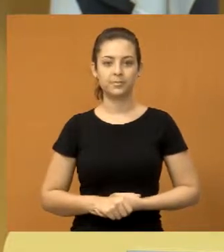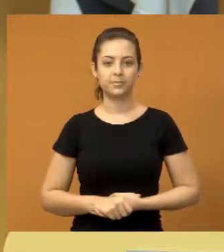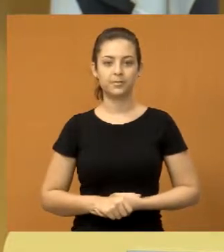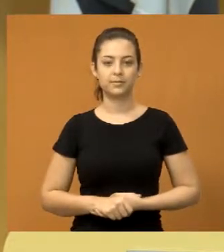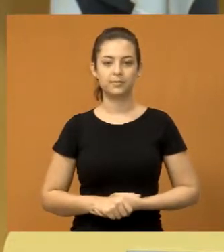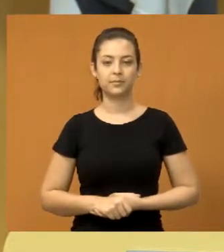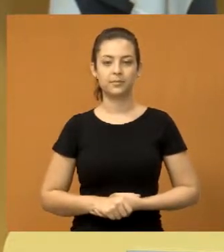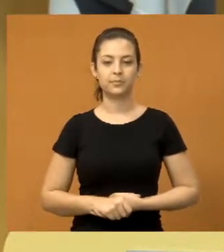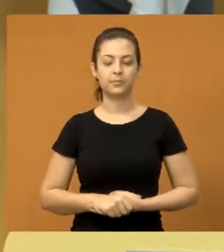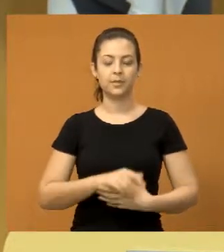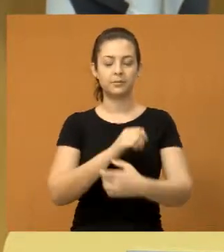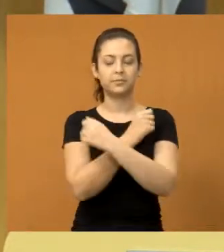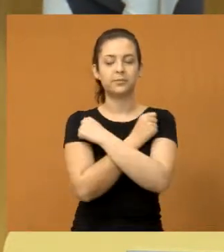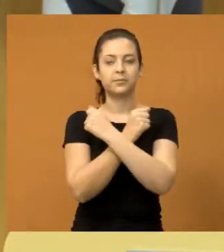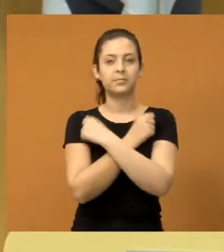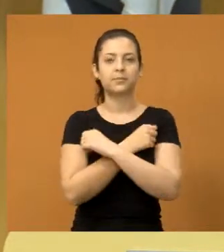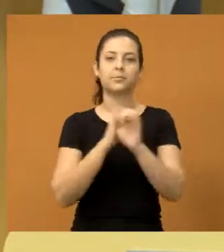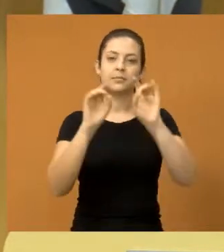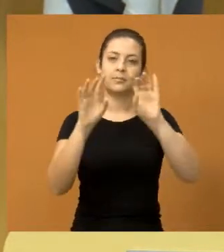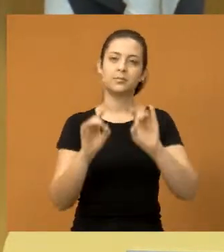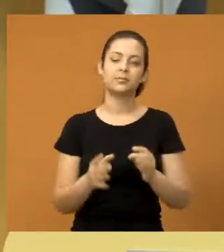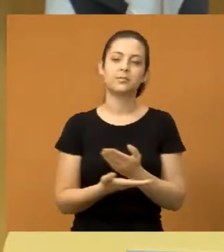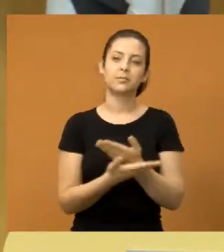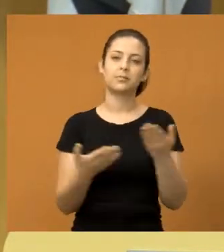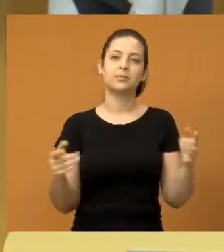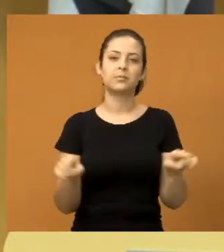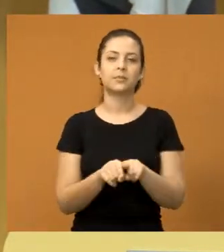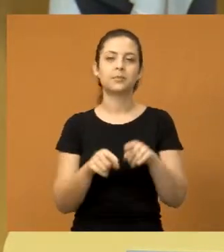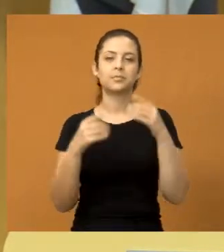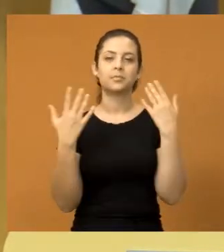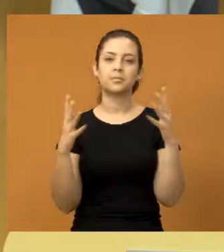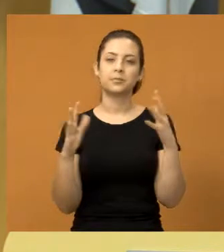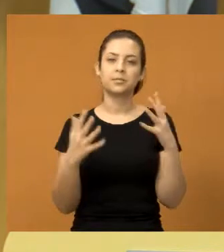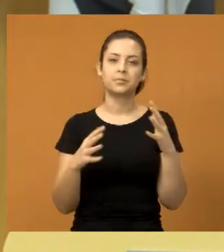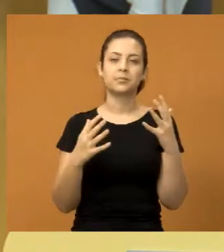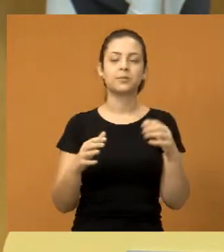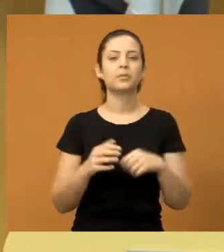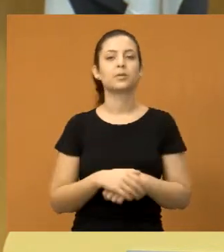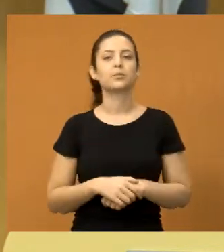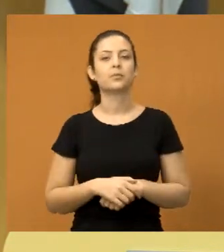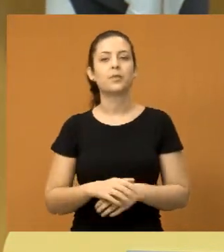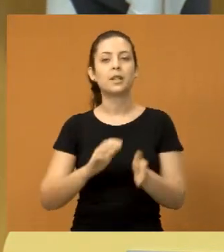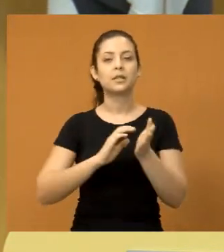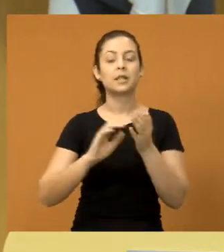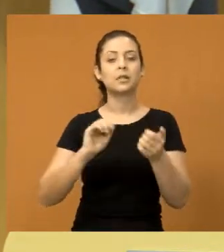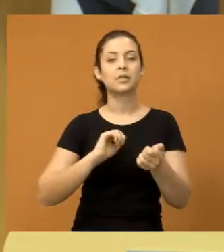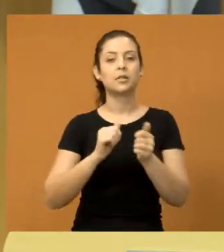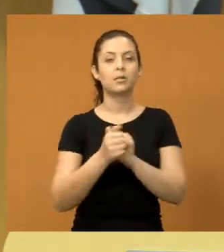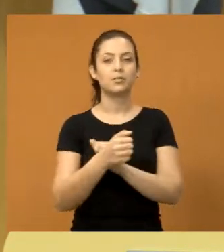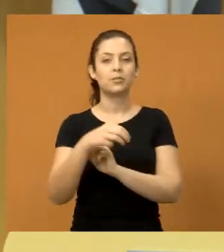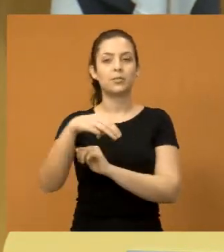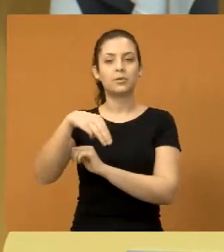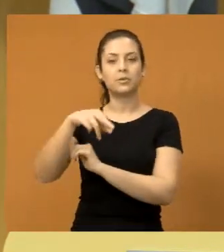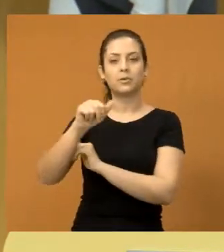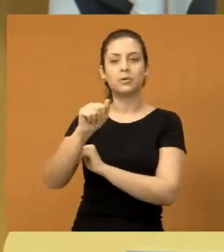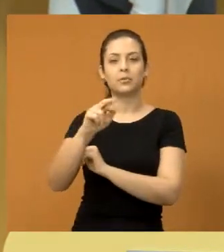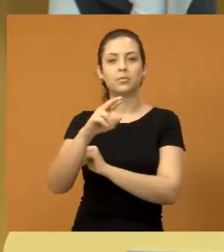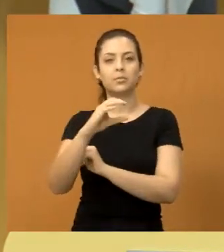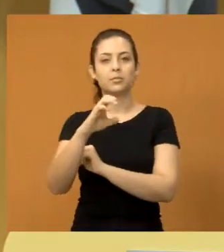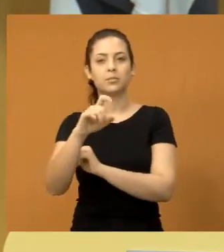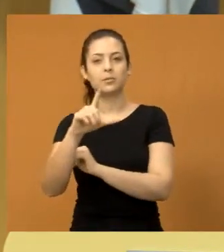Eu queria mandar um abraço especial e até parabenizar o Marcelo da Secretaria de Esporte, que ontem